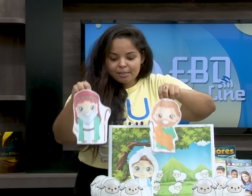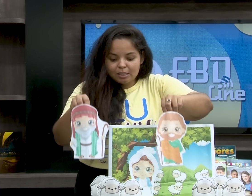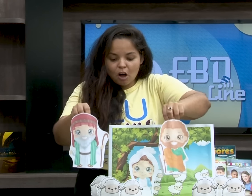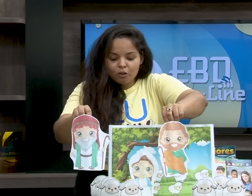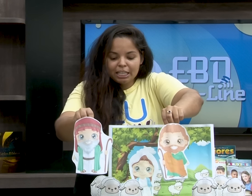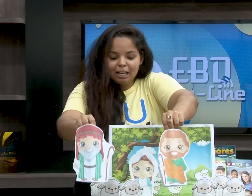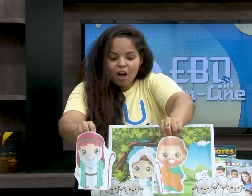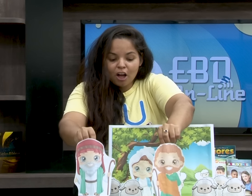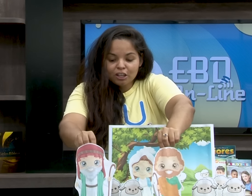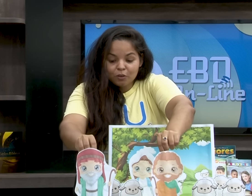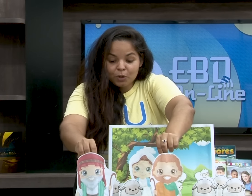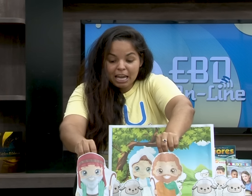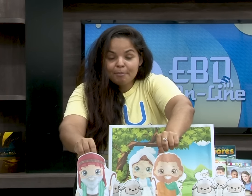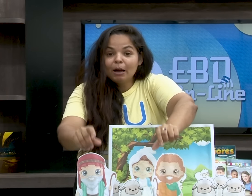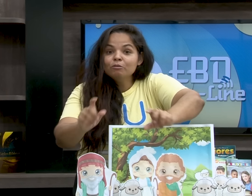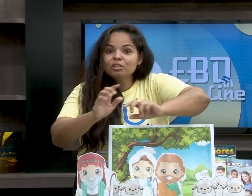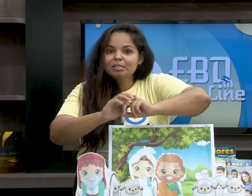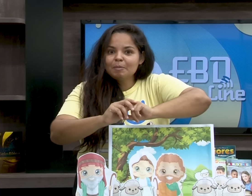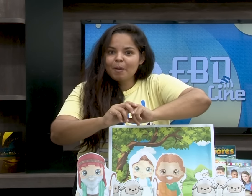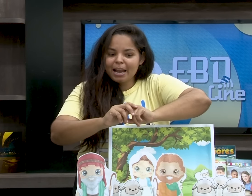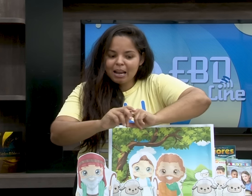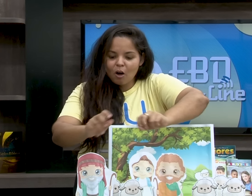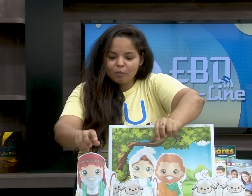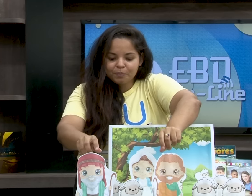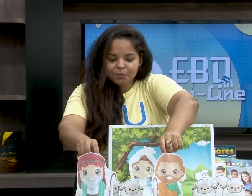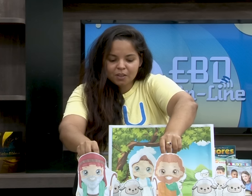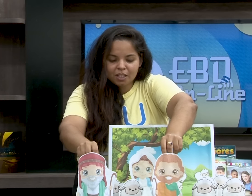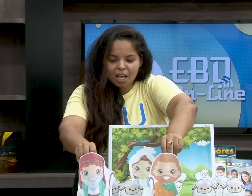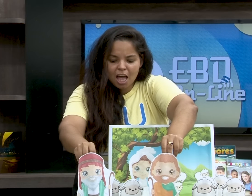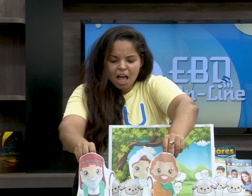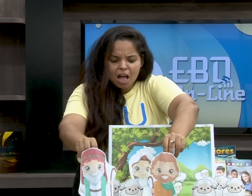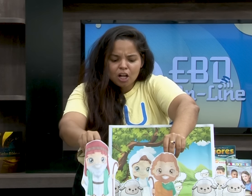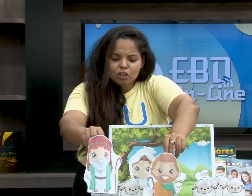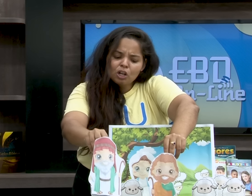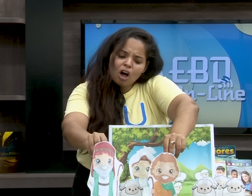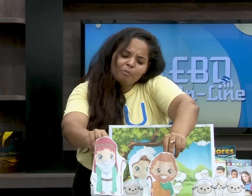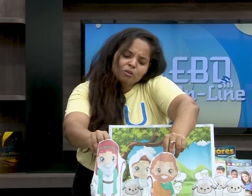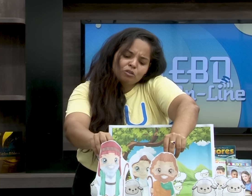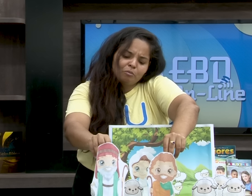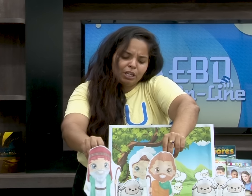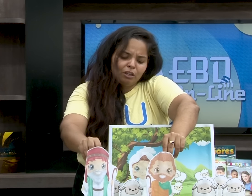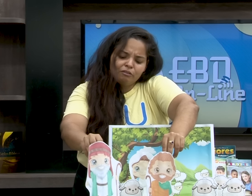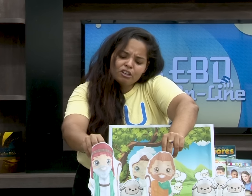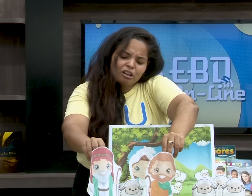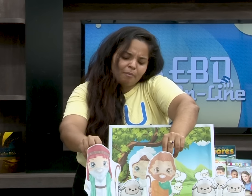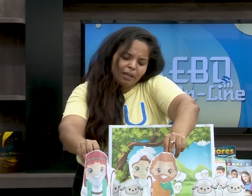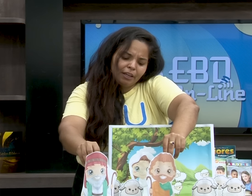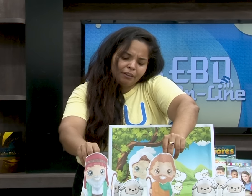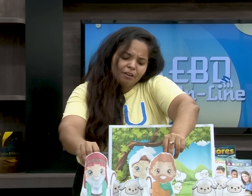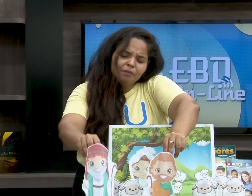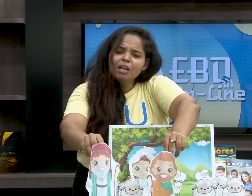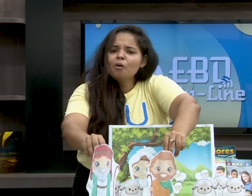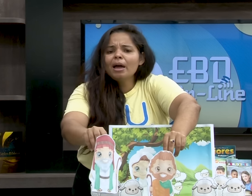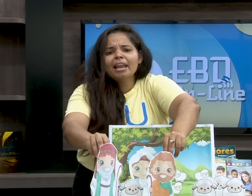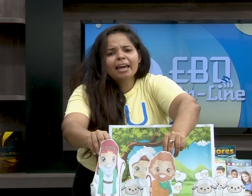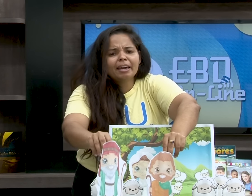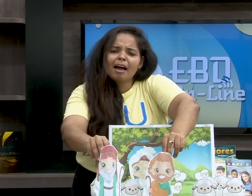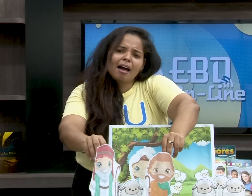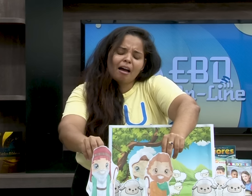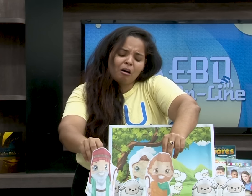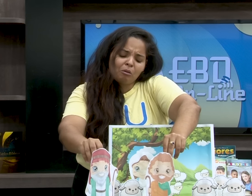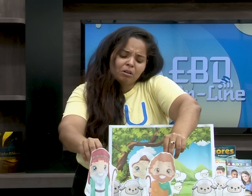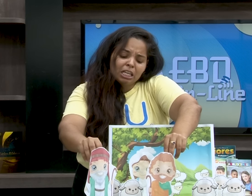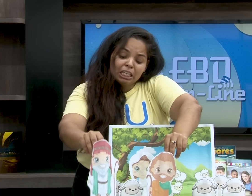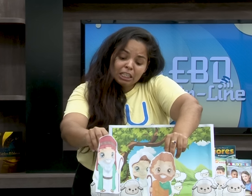Olha só o que Ló, o que Abraão disse para Ló. Ló, meu sobrinho, veja bem, não é